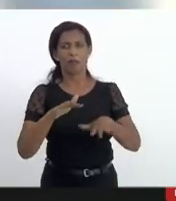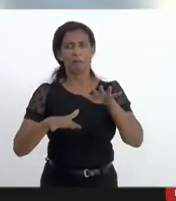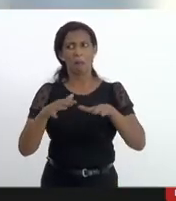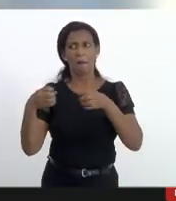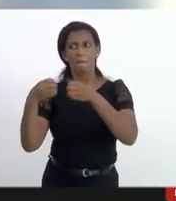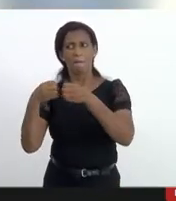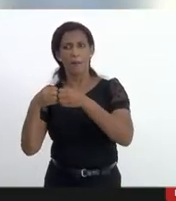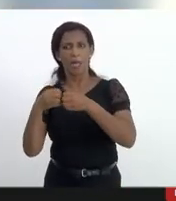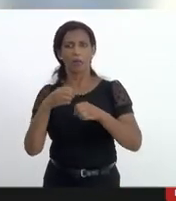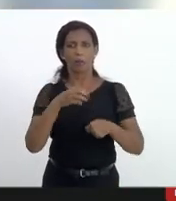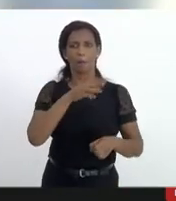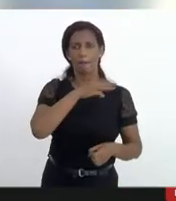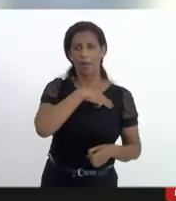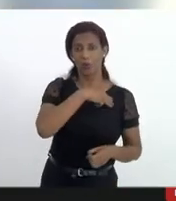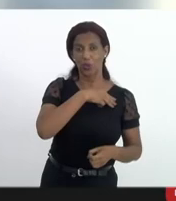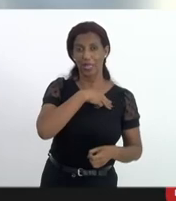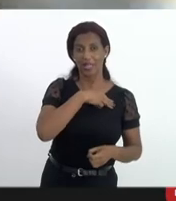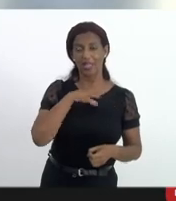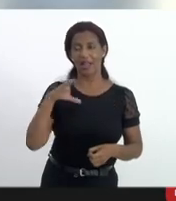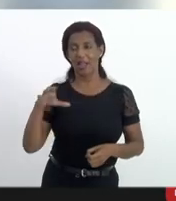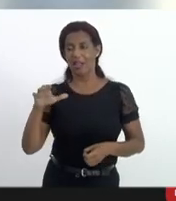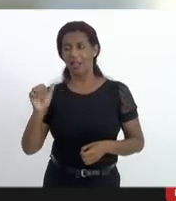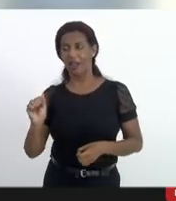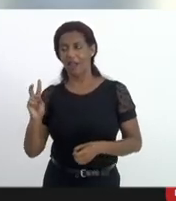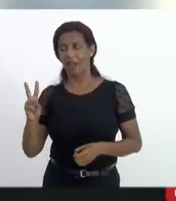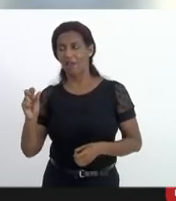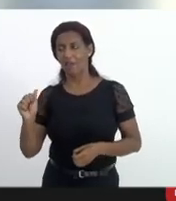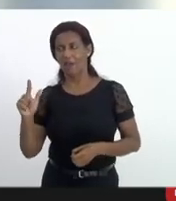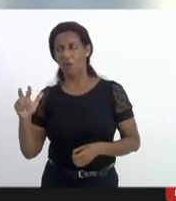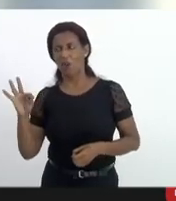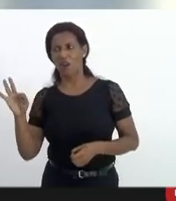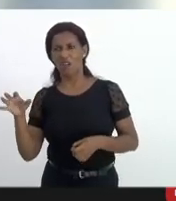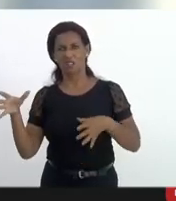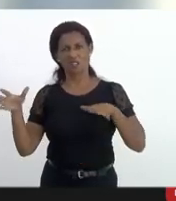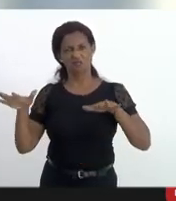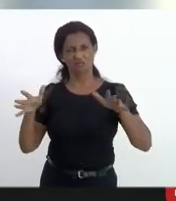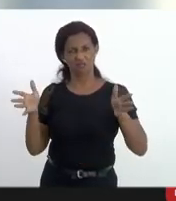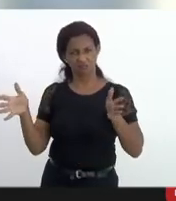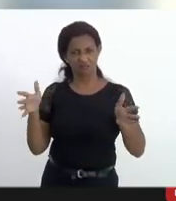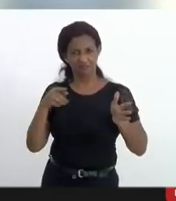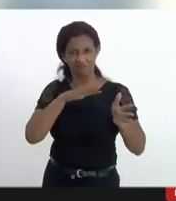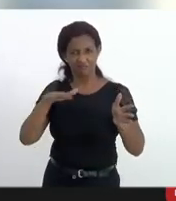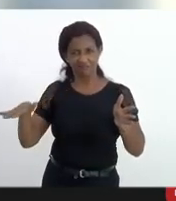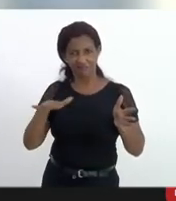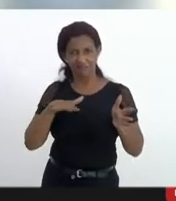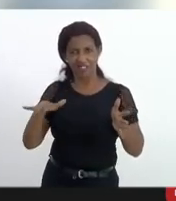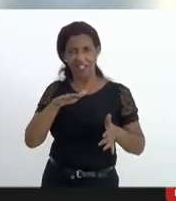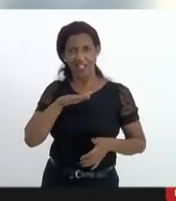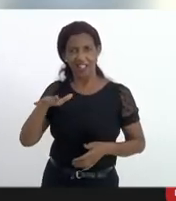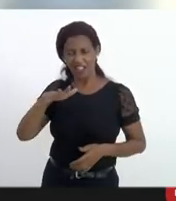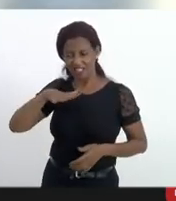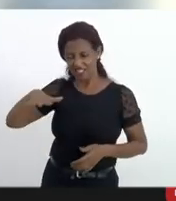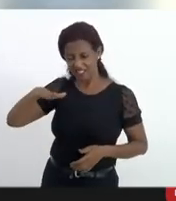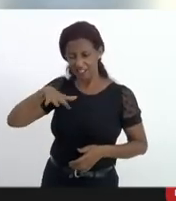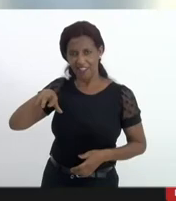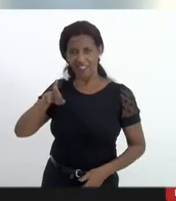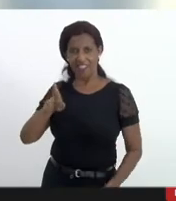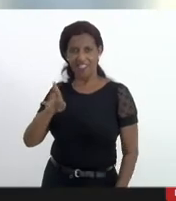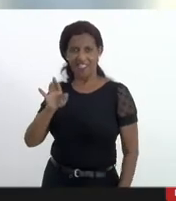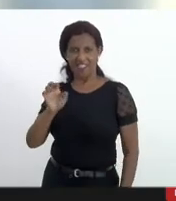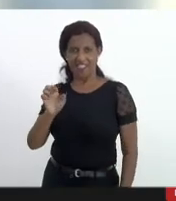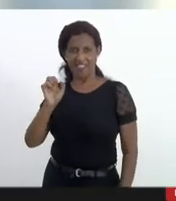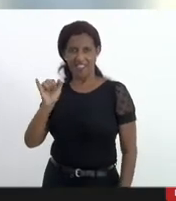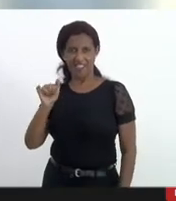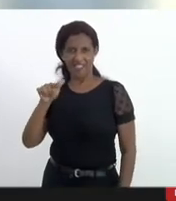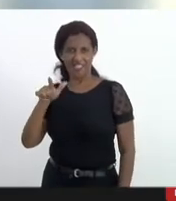Madureira e Cavalcante ali pro lado de Cavalcante terra do saudoso Reinaldo príncipe do